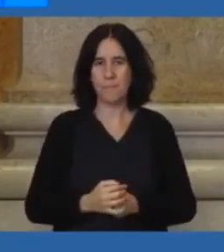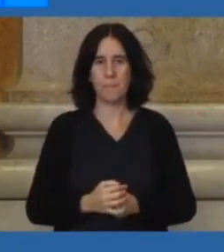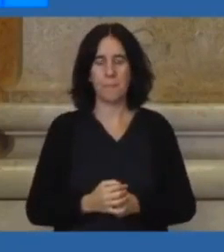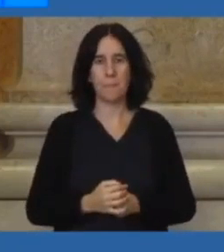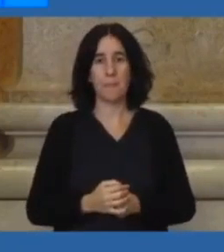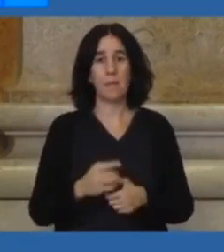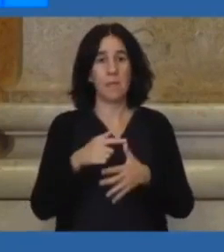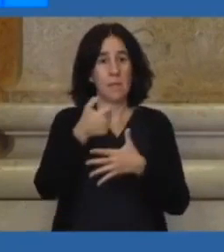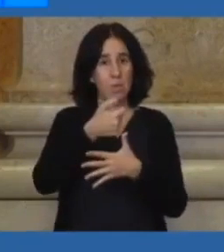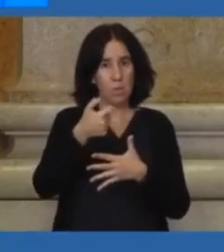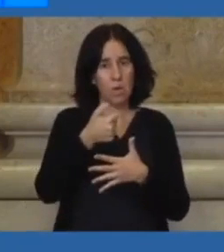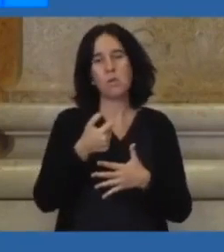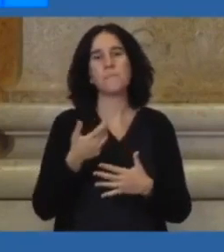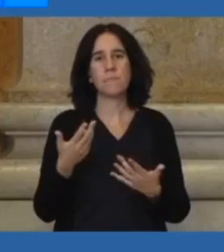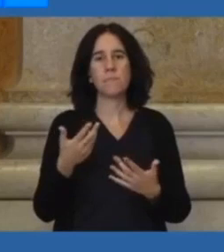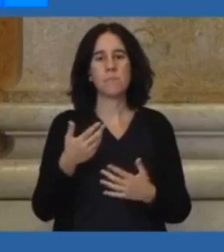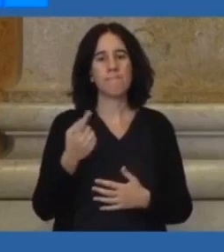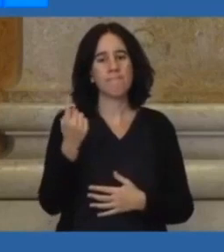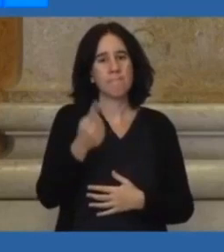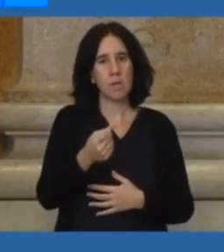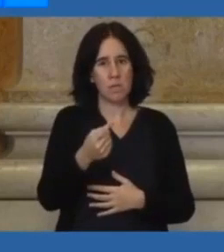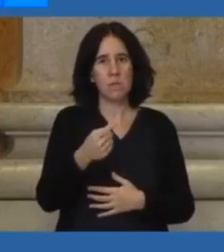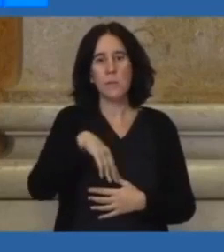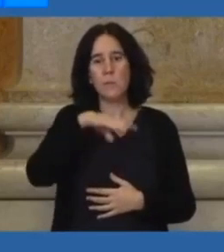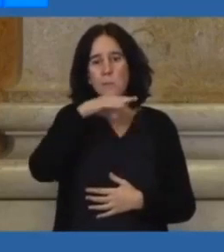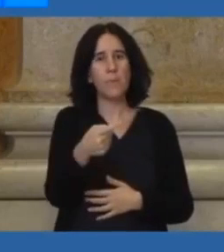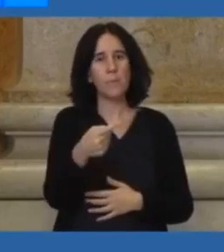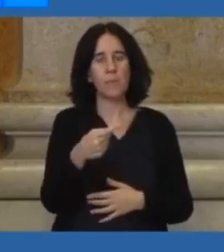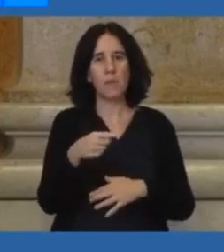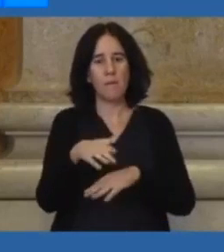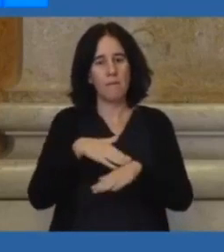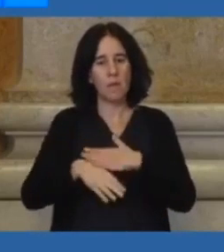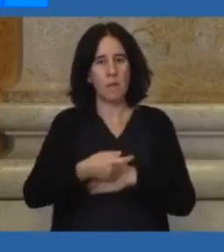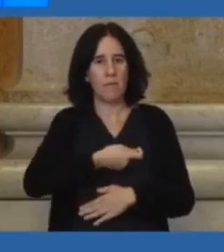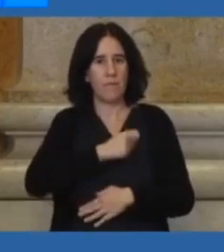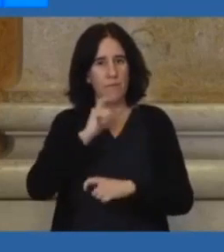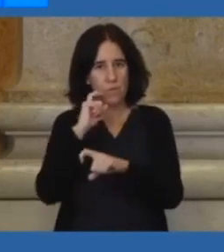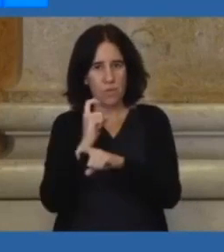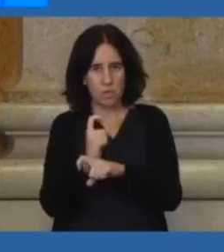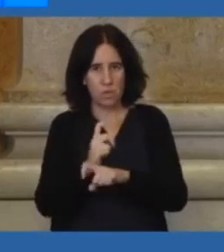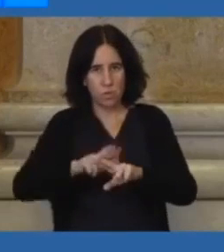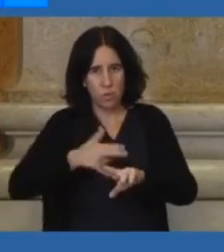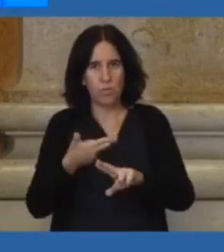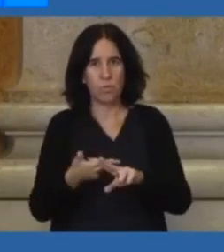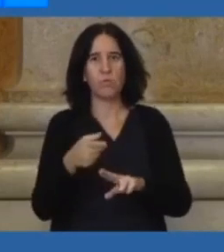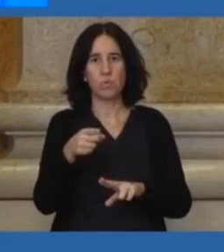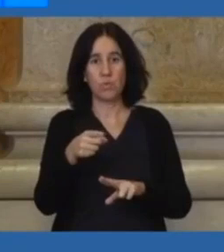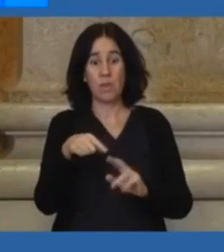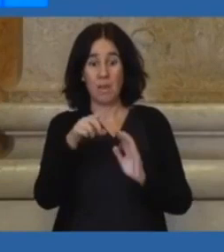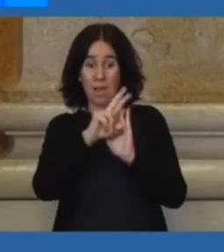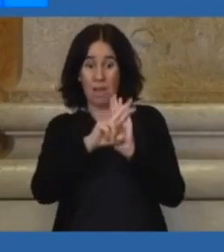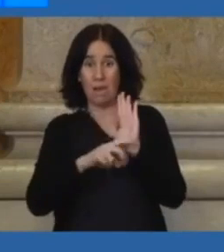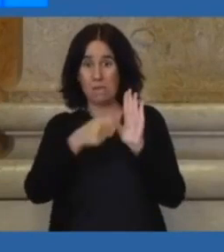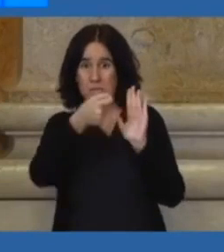Quinto lugar, determinar as forças de segurança e a arranjo de fiscalização do cumprimento destas